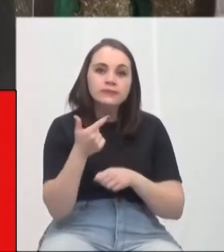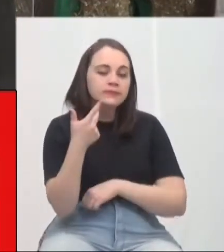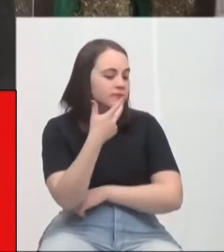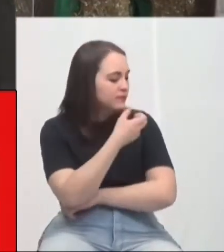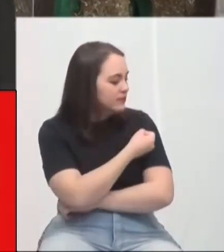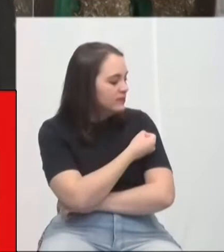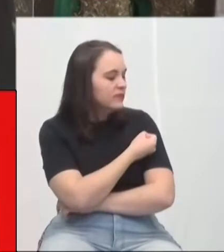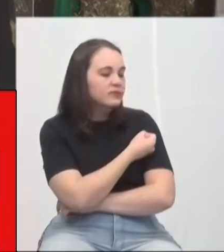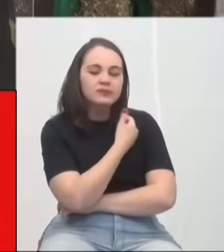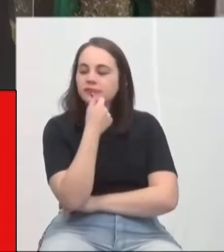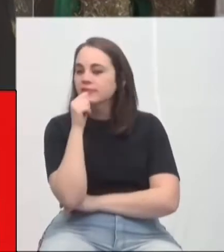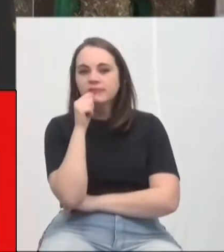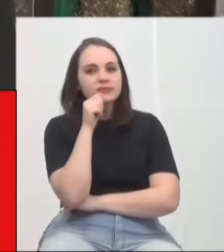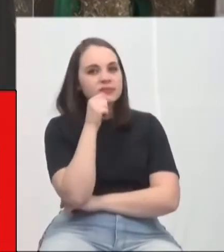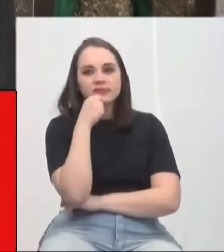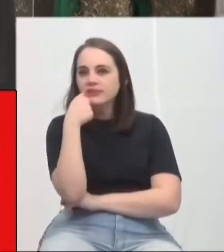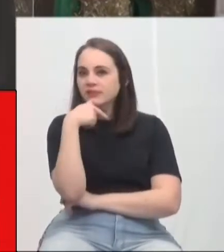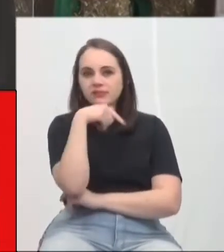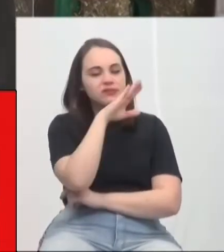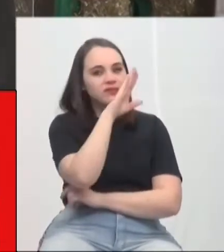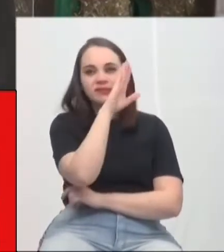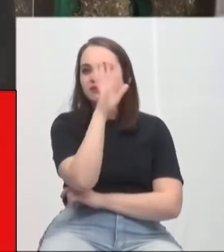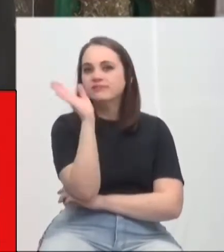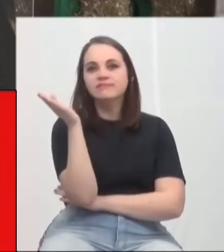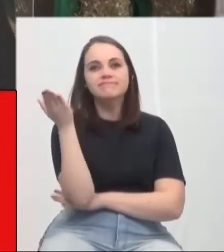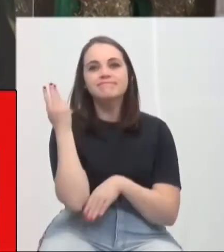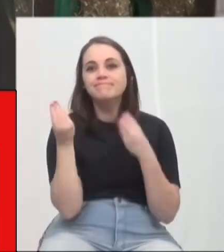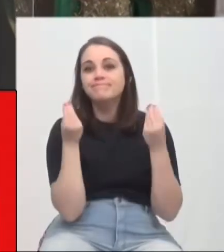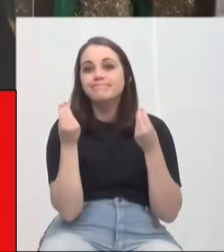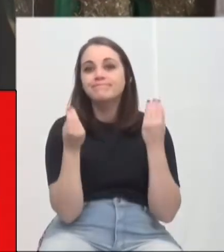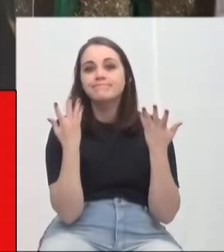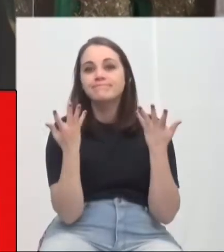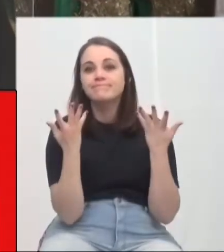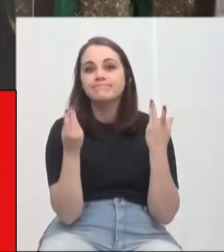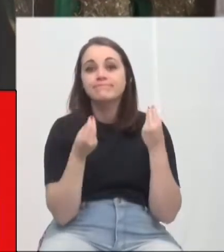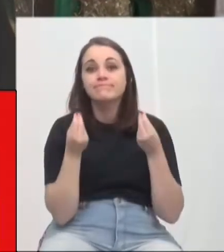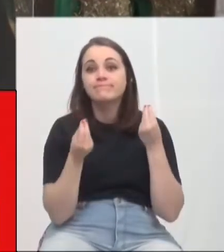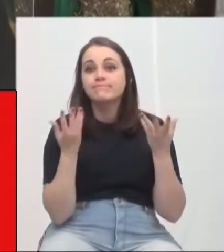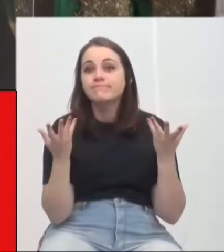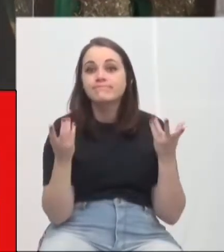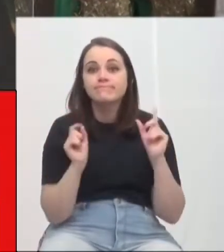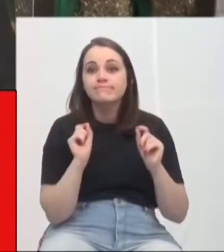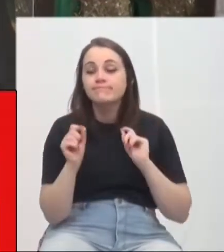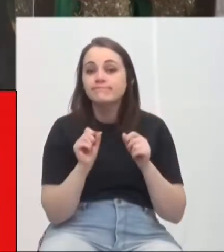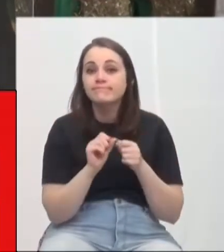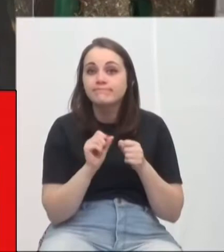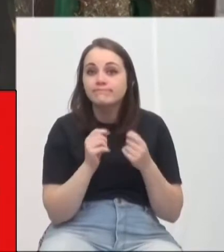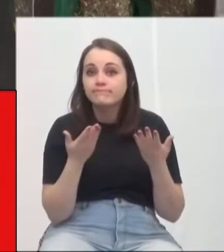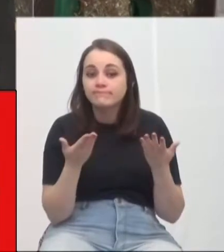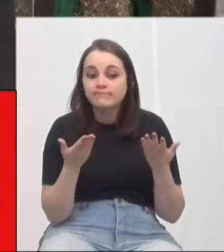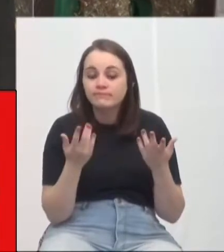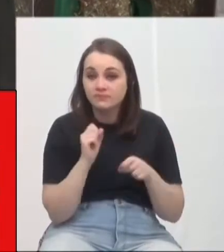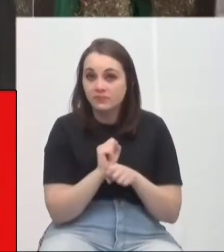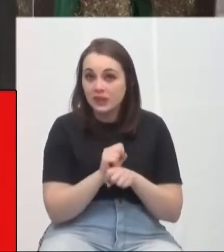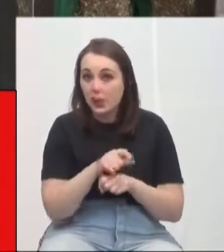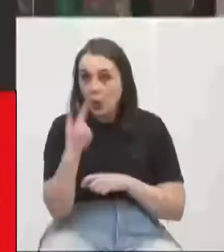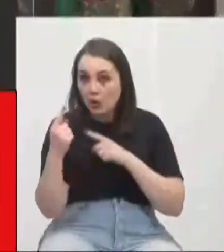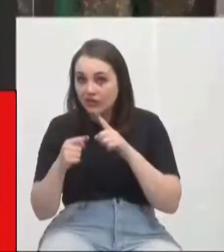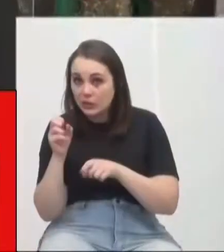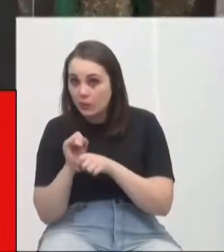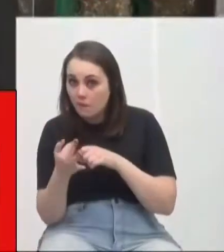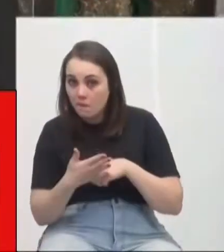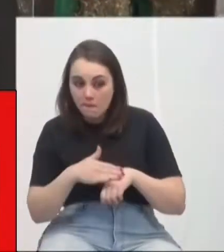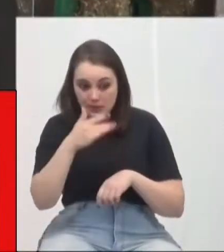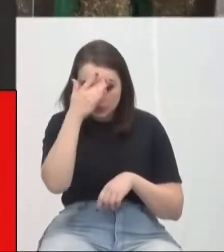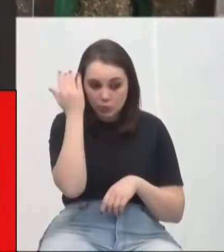dose, e não está acontecendo. O que esperamos? Mais uma variante? Mais óbitos?